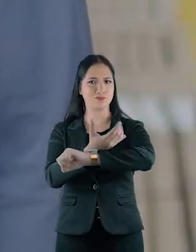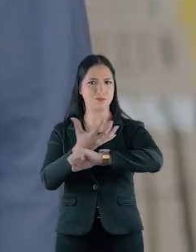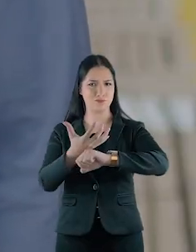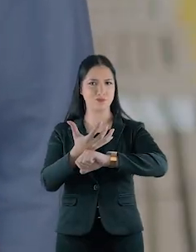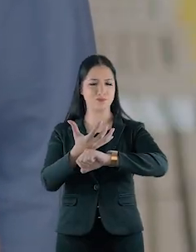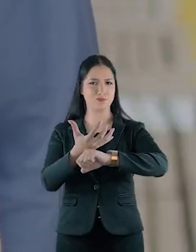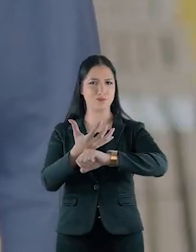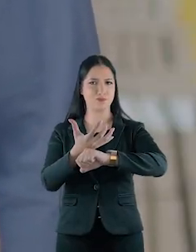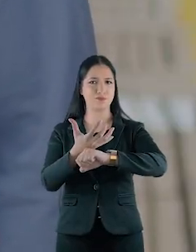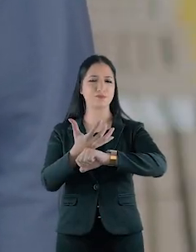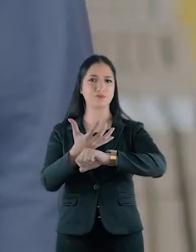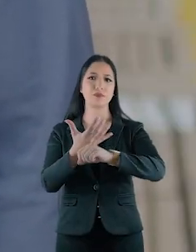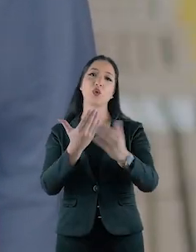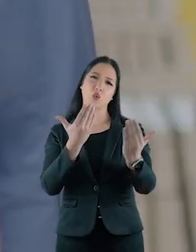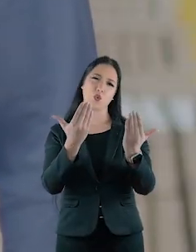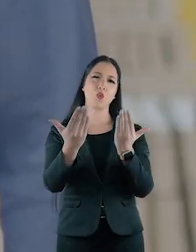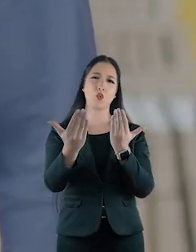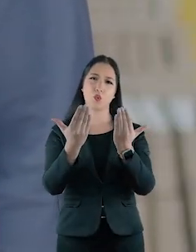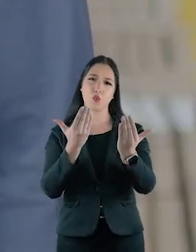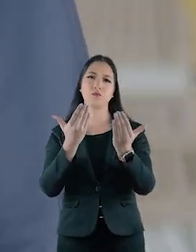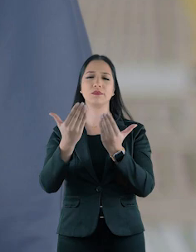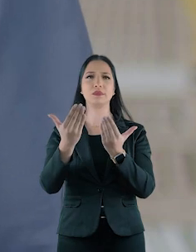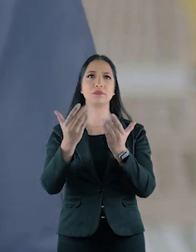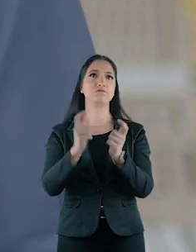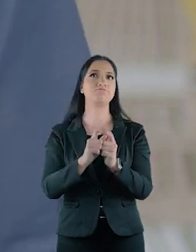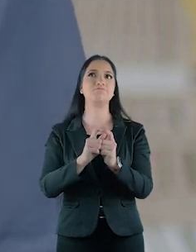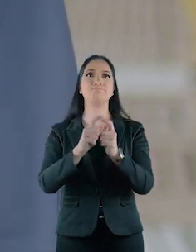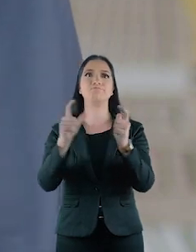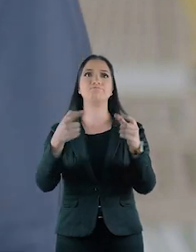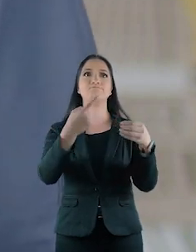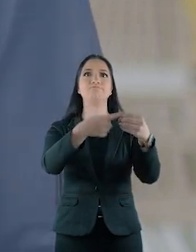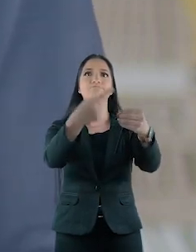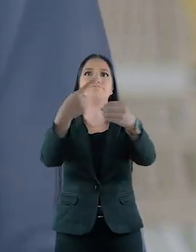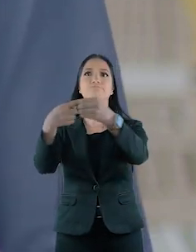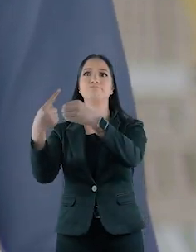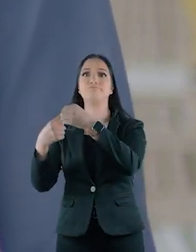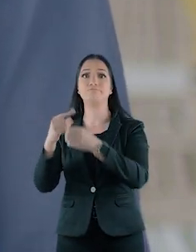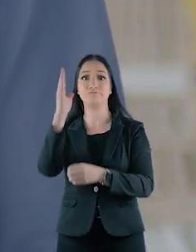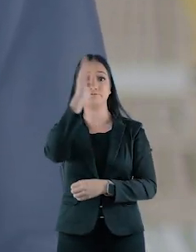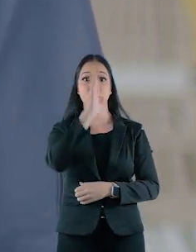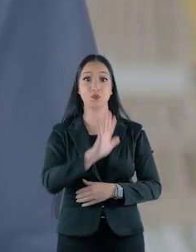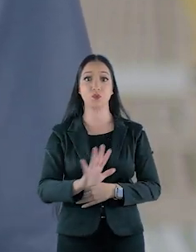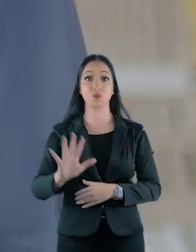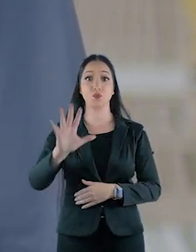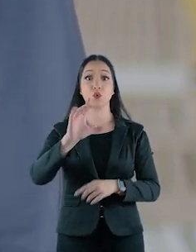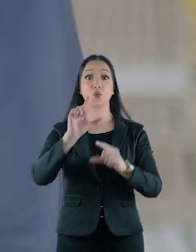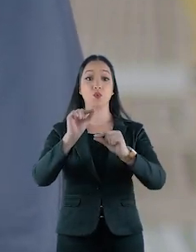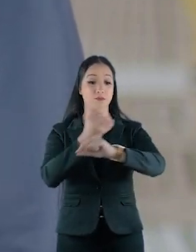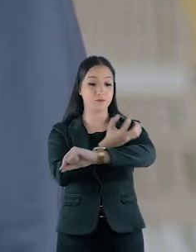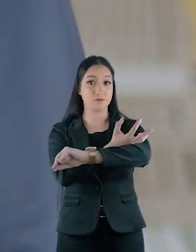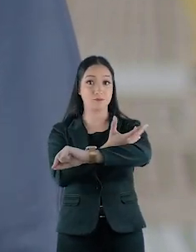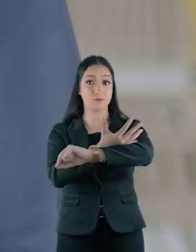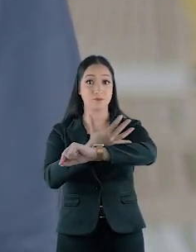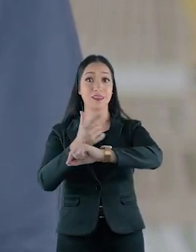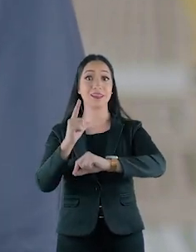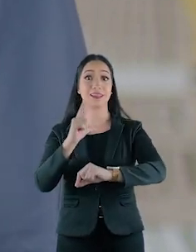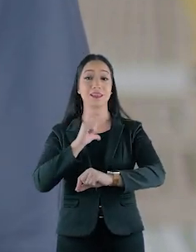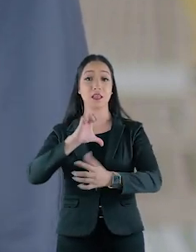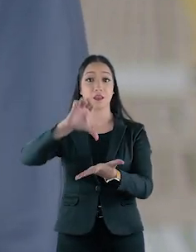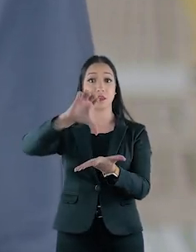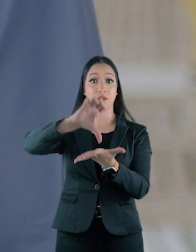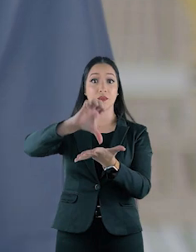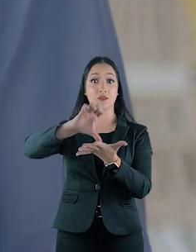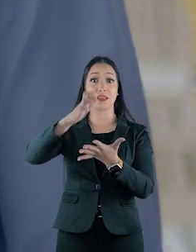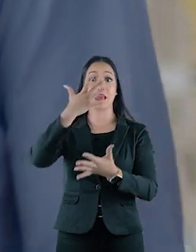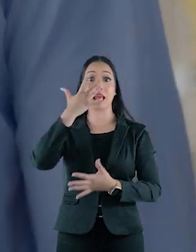da estação de tratamento de água Capimbranco, em relação à maioria das unidades de tratamento no Brasil, é que o Capimbranco